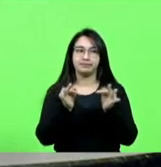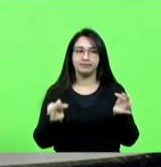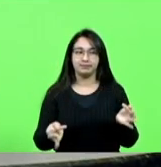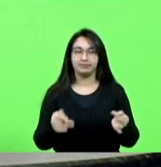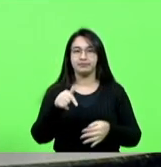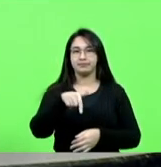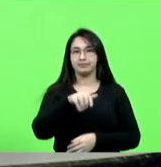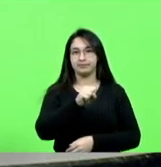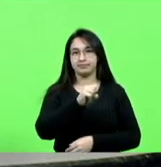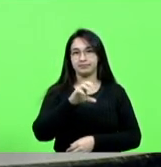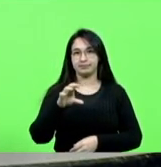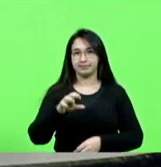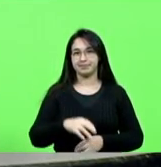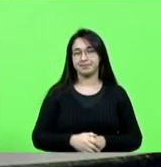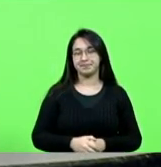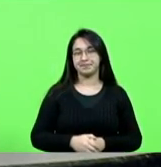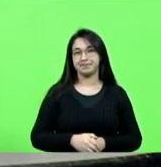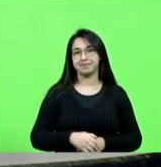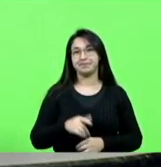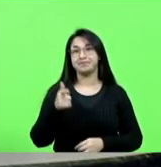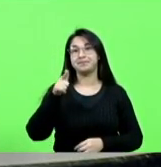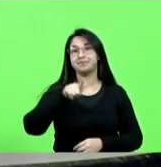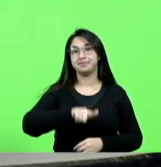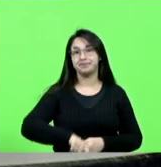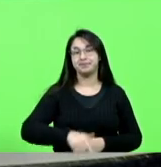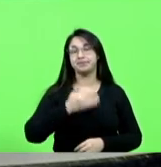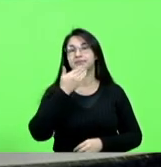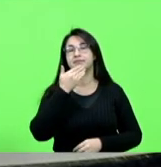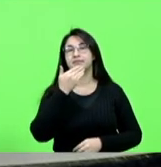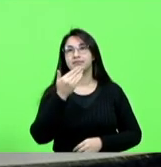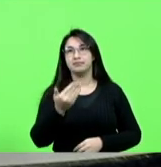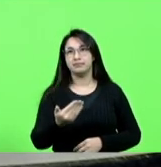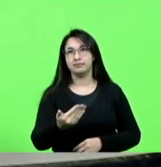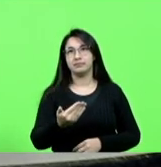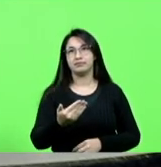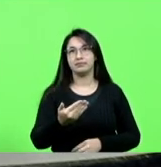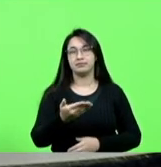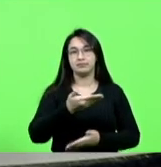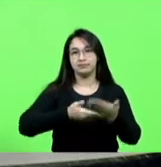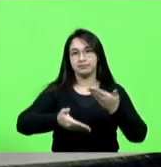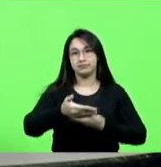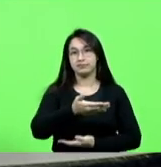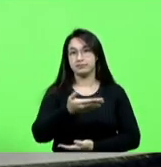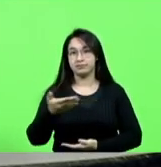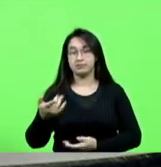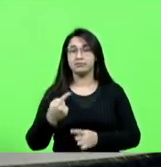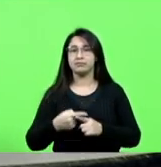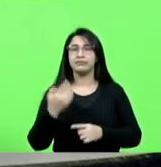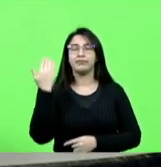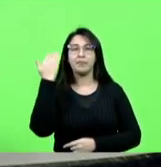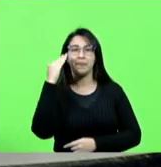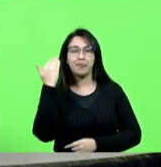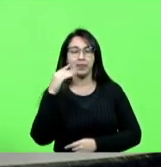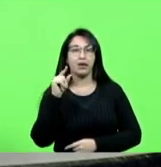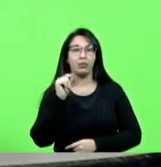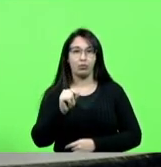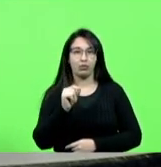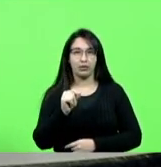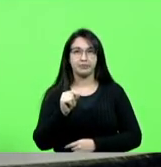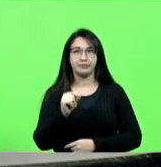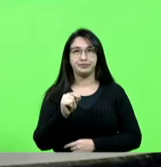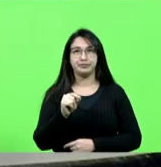Esse é o pedido que eu trago aqui também para compartilhar com os colegas porque eu sou partícipe do entendimento, senhor presidente,